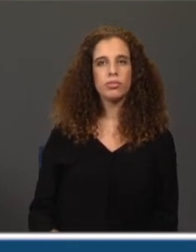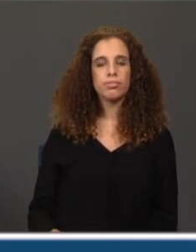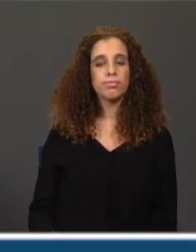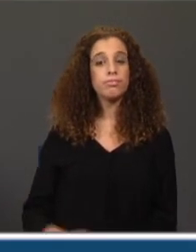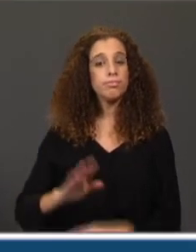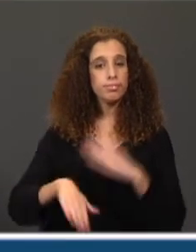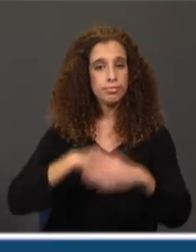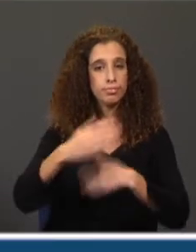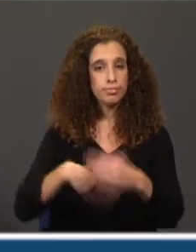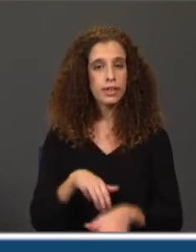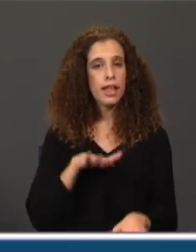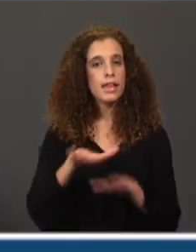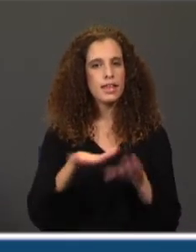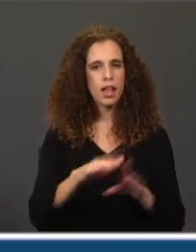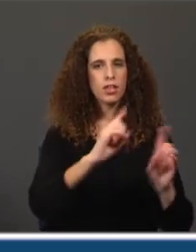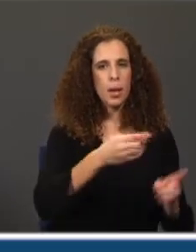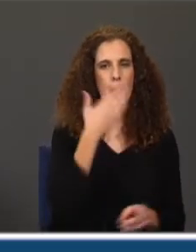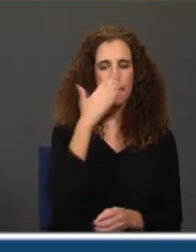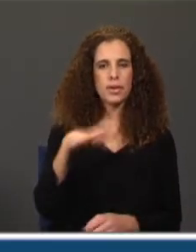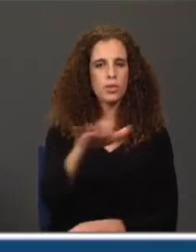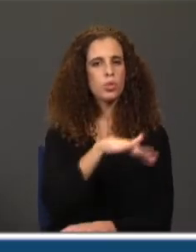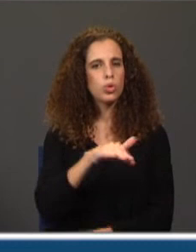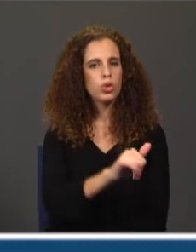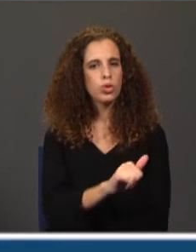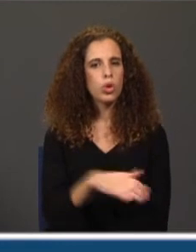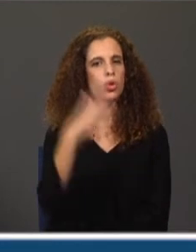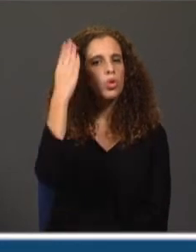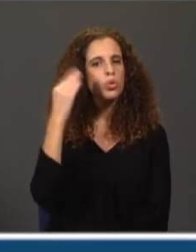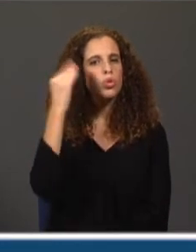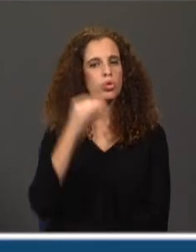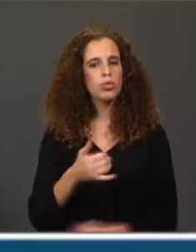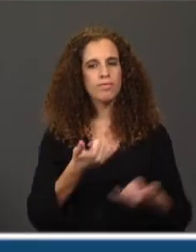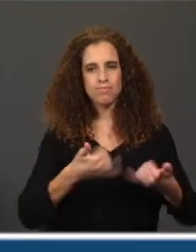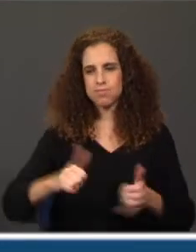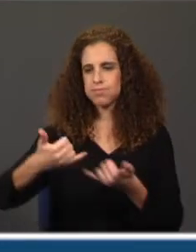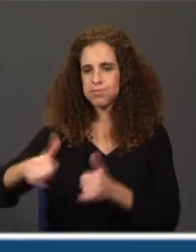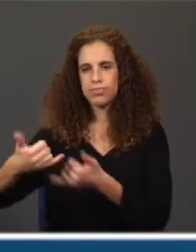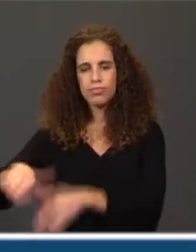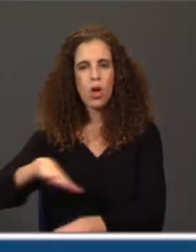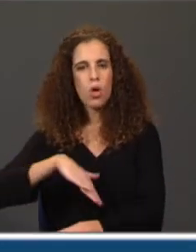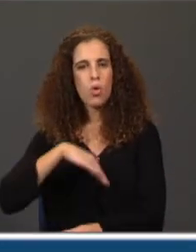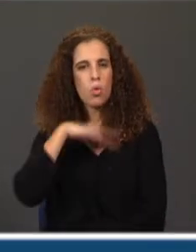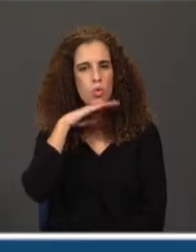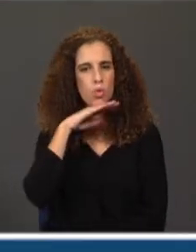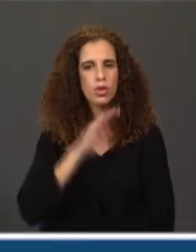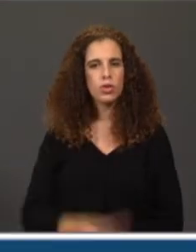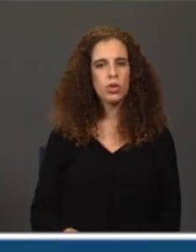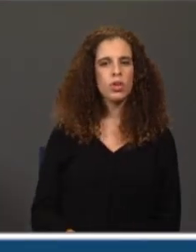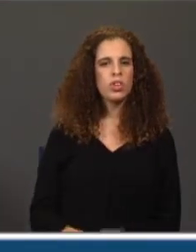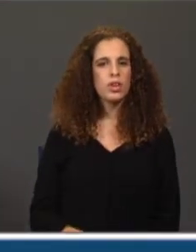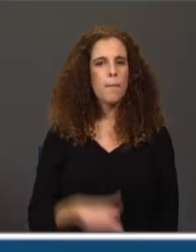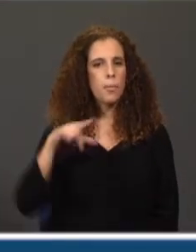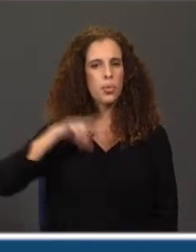E avançamos. Itália de início pareceu-me o sítio para onde os suíços varriam o lixo deles, ou seja, uma espécie de